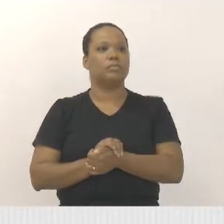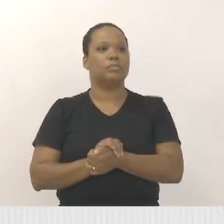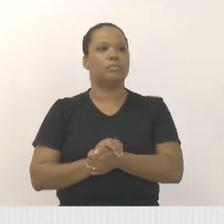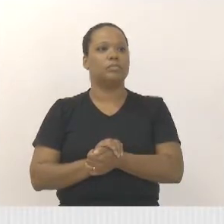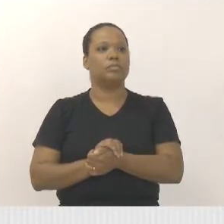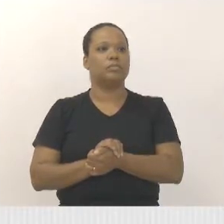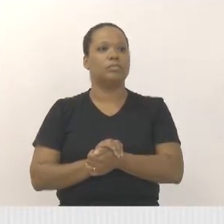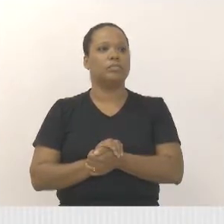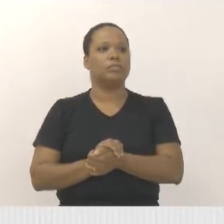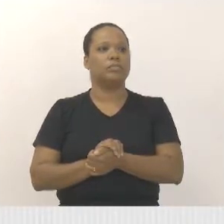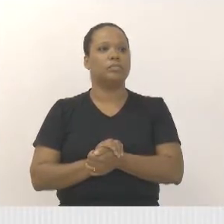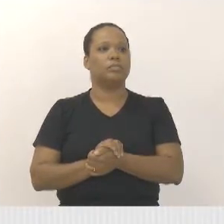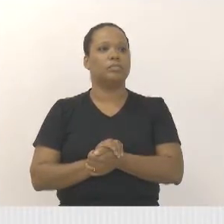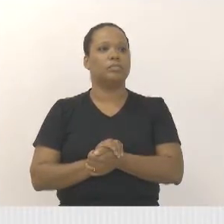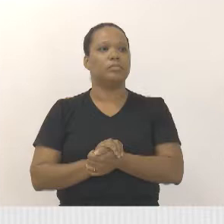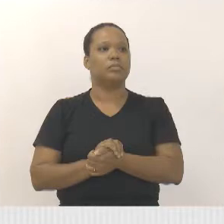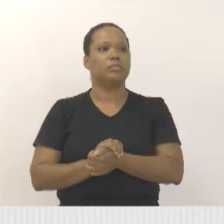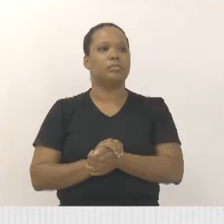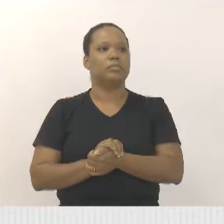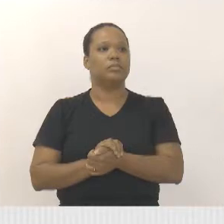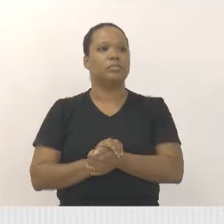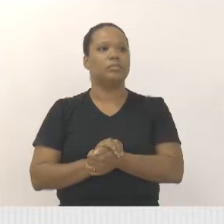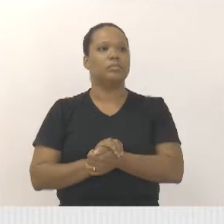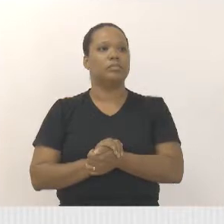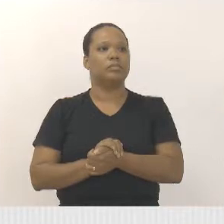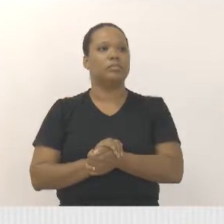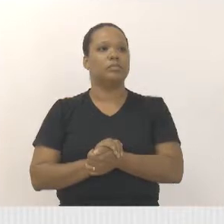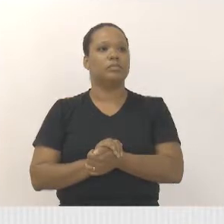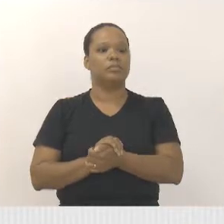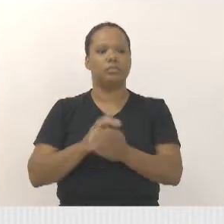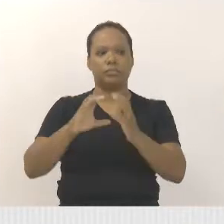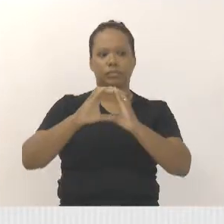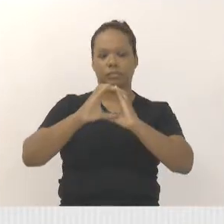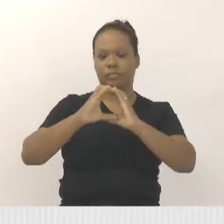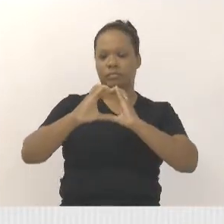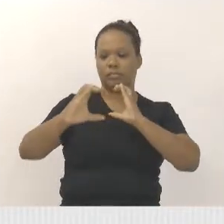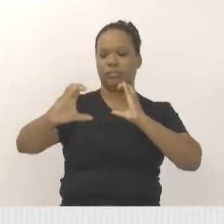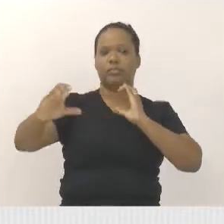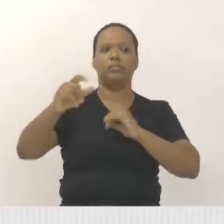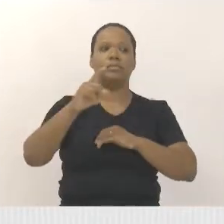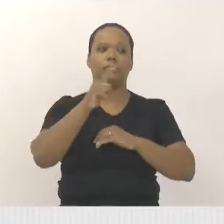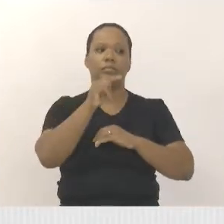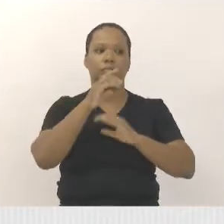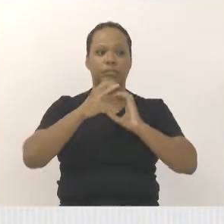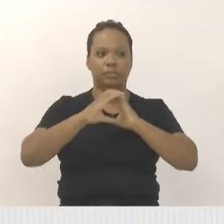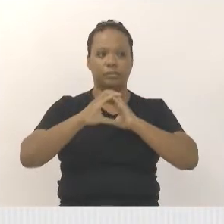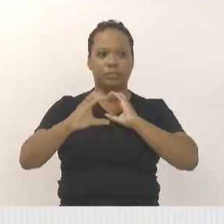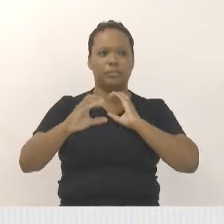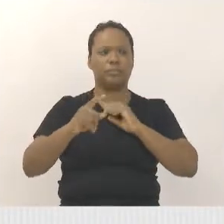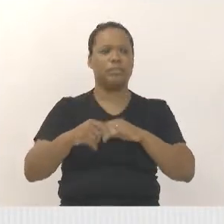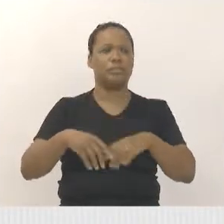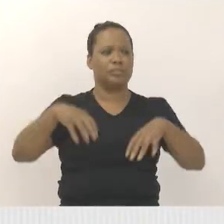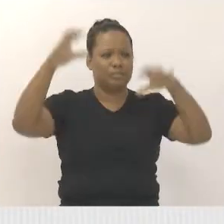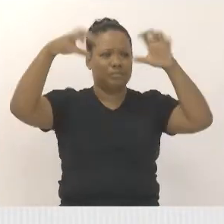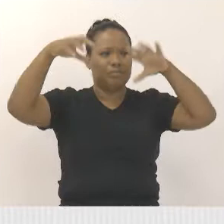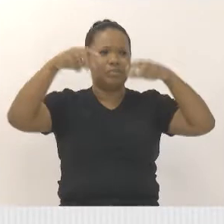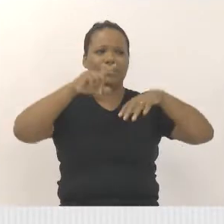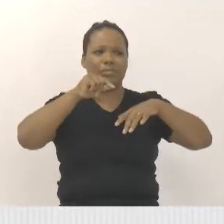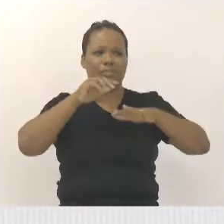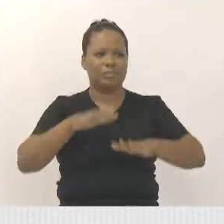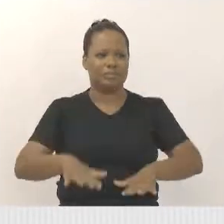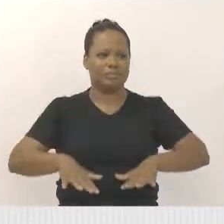onde vai passar por ali a implantação de uma drenagem que tem muito alagamento de morro abaixo. E com